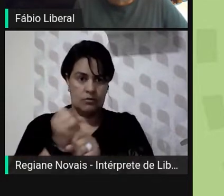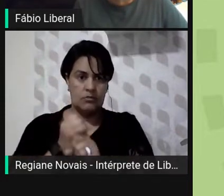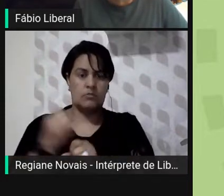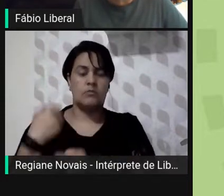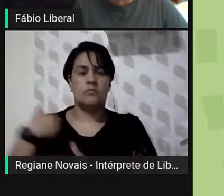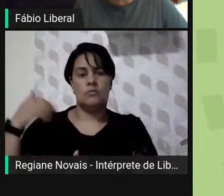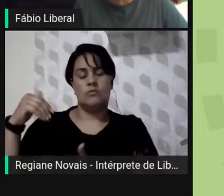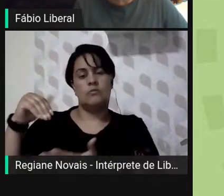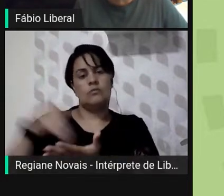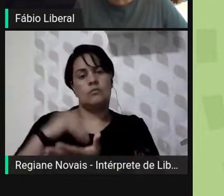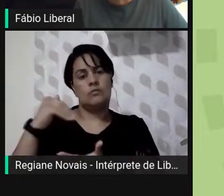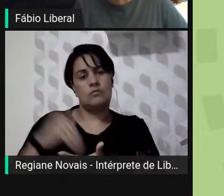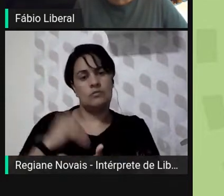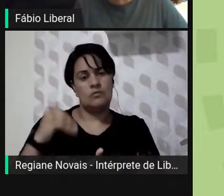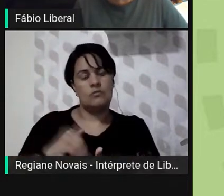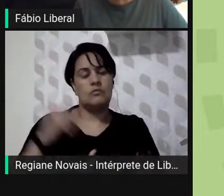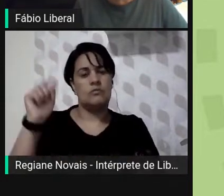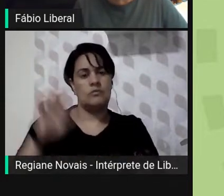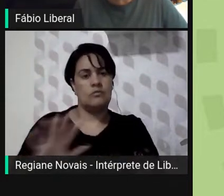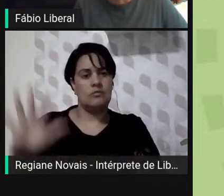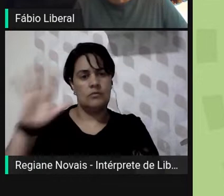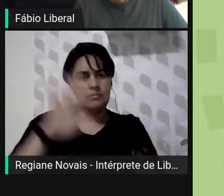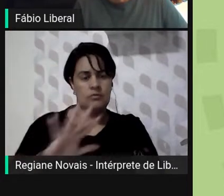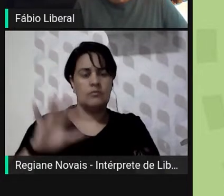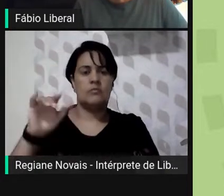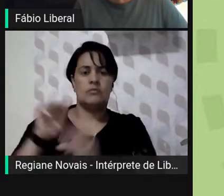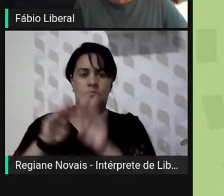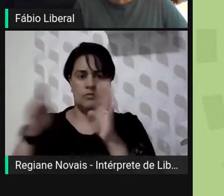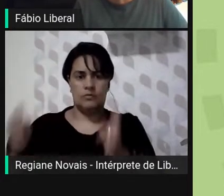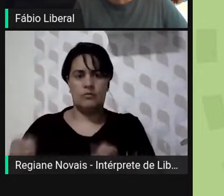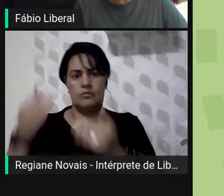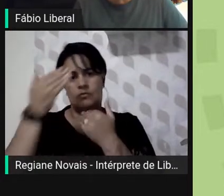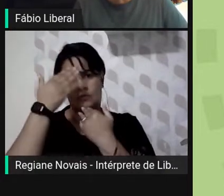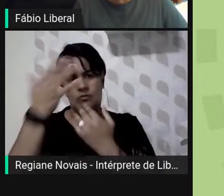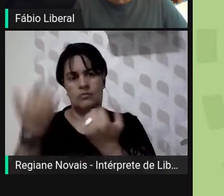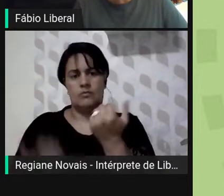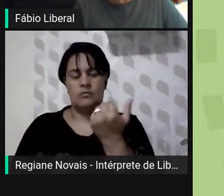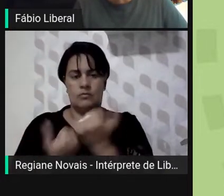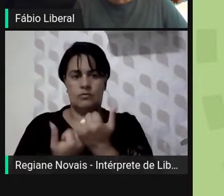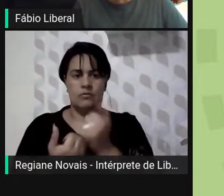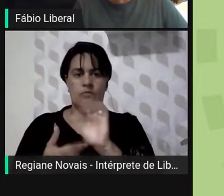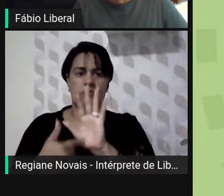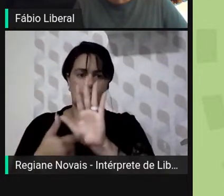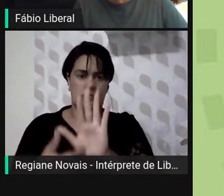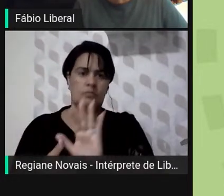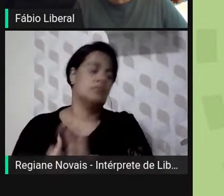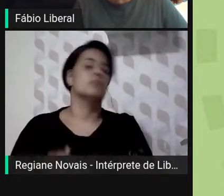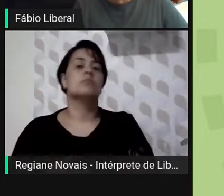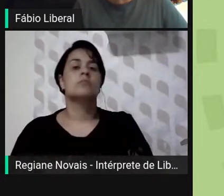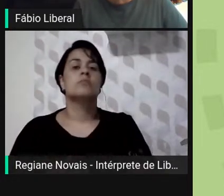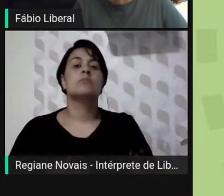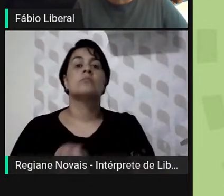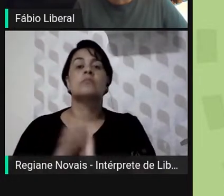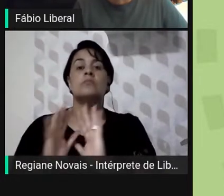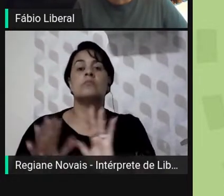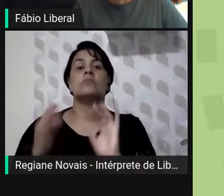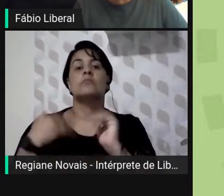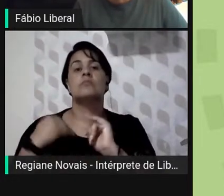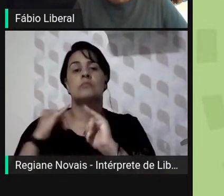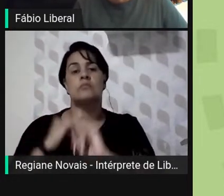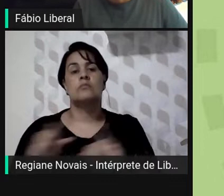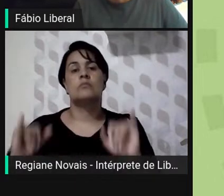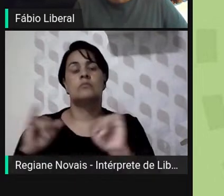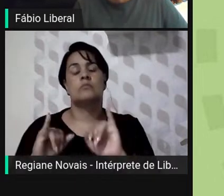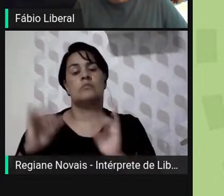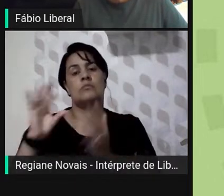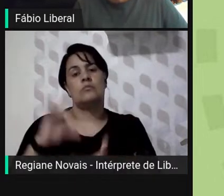agradeço também pelo apoio que recebi para fazer essa pesquisa. Vou apresentar aqui o recorte referente às publicações oficiais relativas